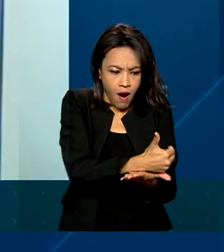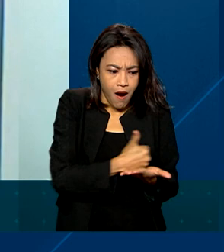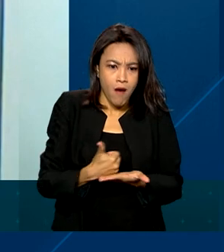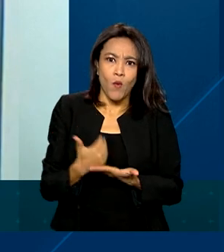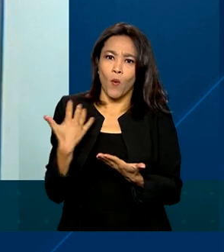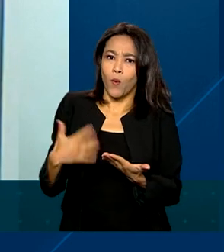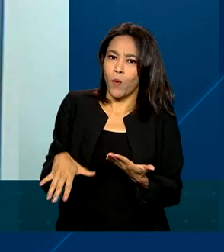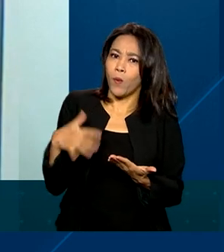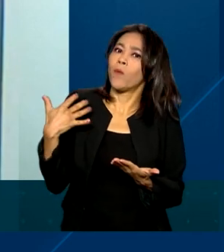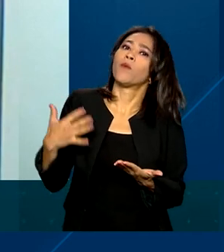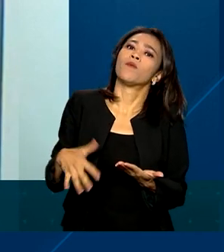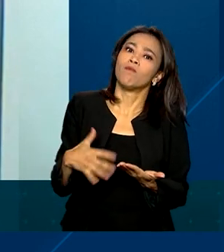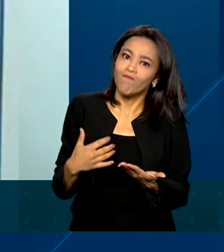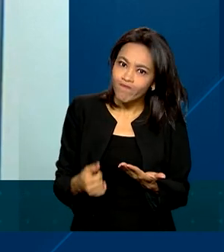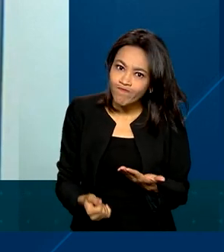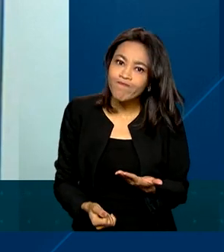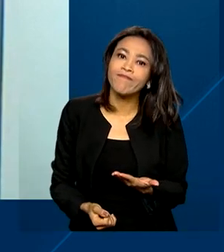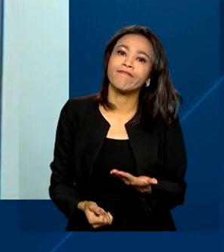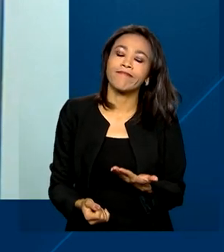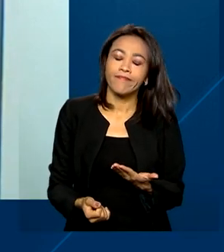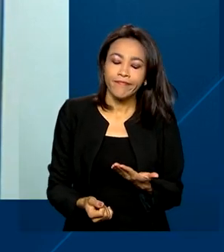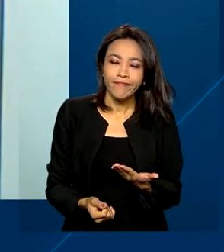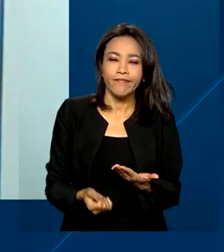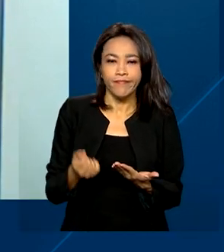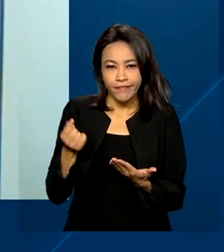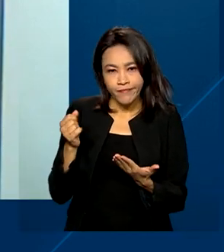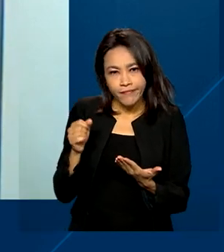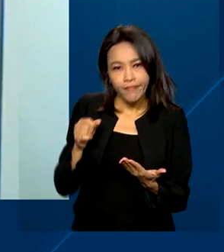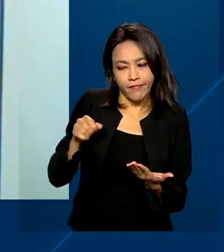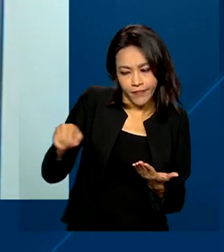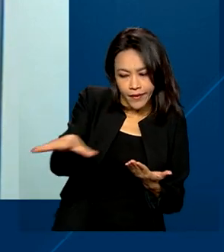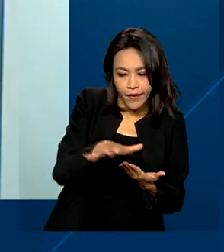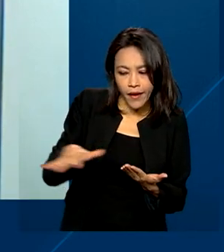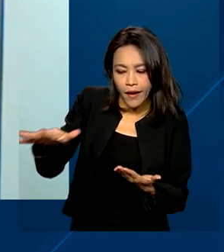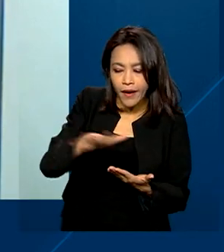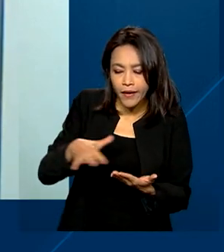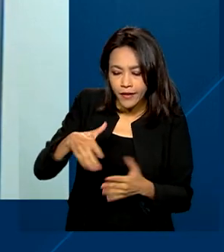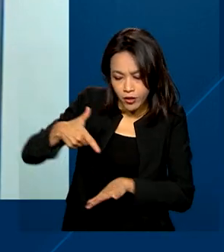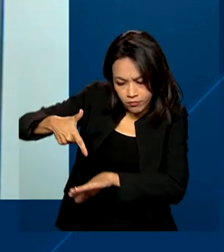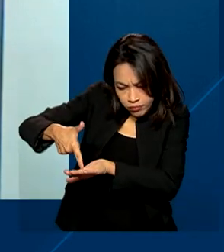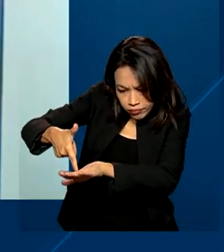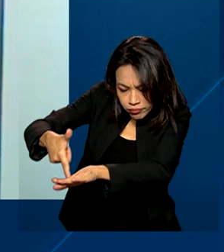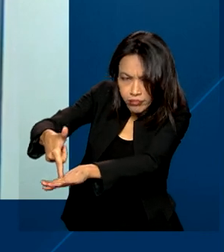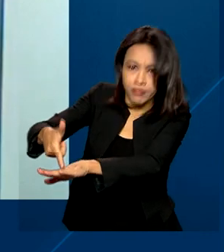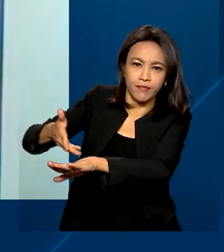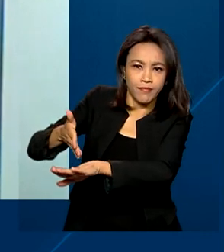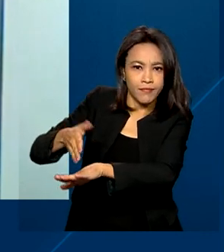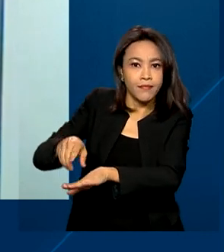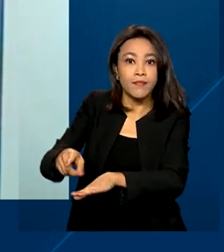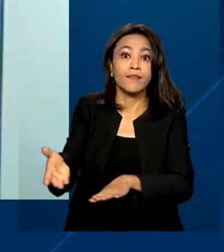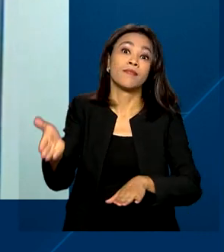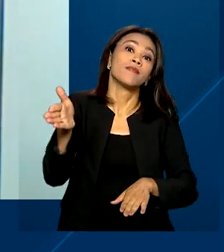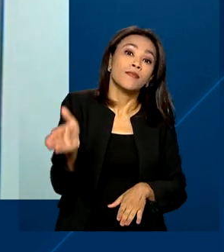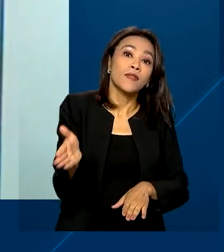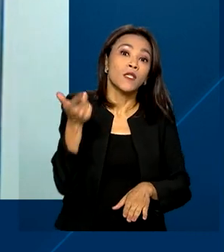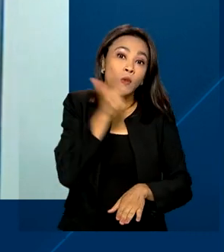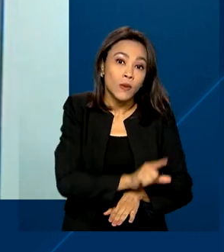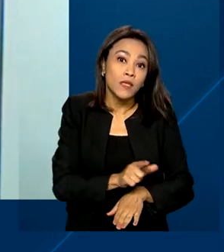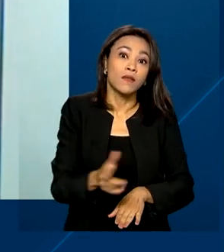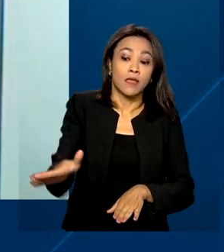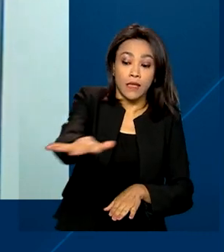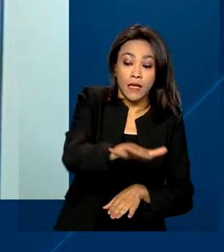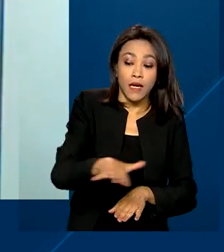associadas aos setores de mineração, ao setor de refino de